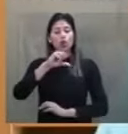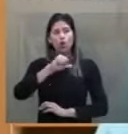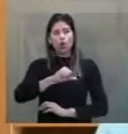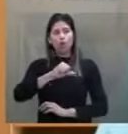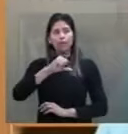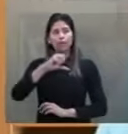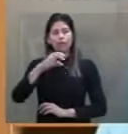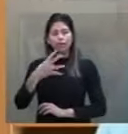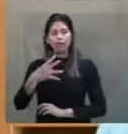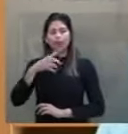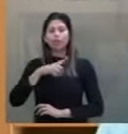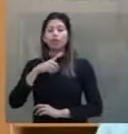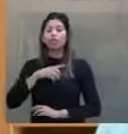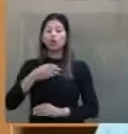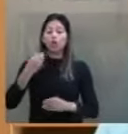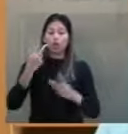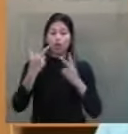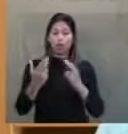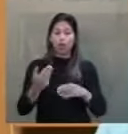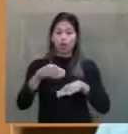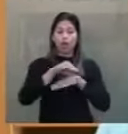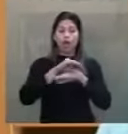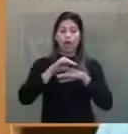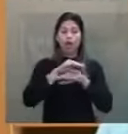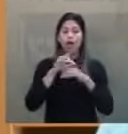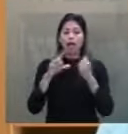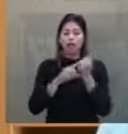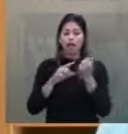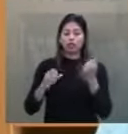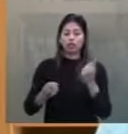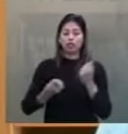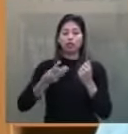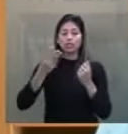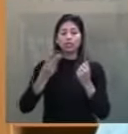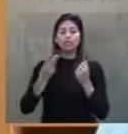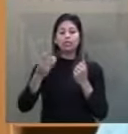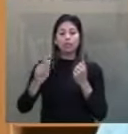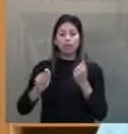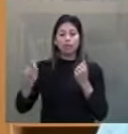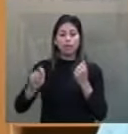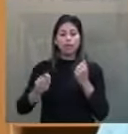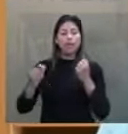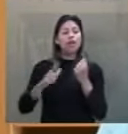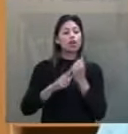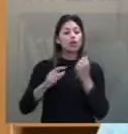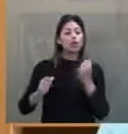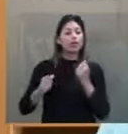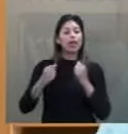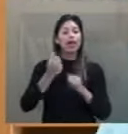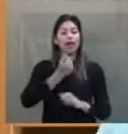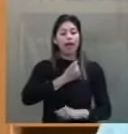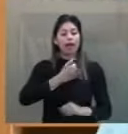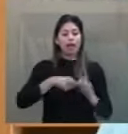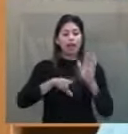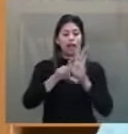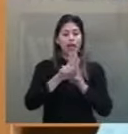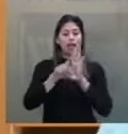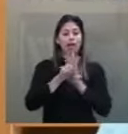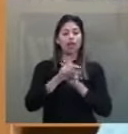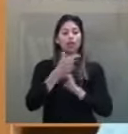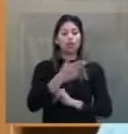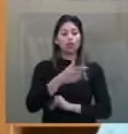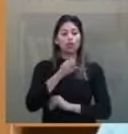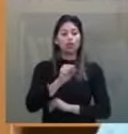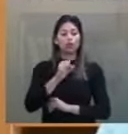interpretação conforme a Constituição artigo 3º 1º da lei 8906 de 94 para determinar que a